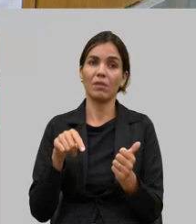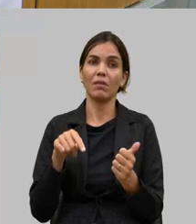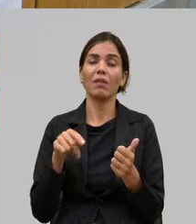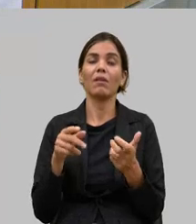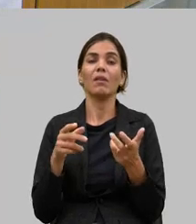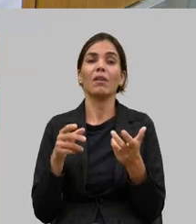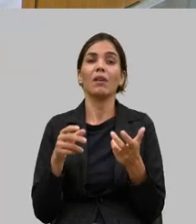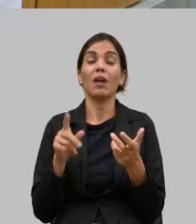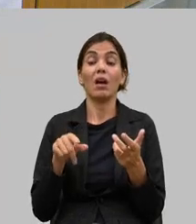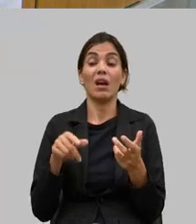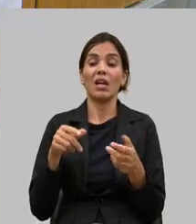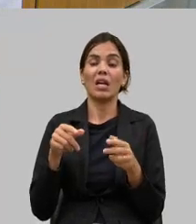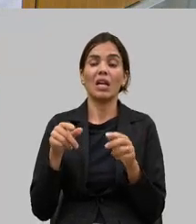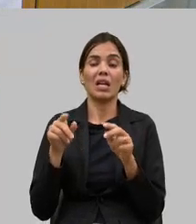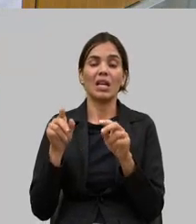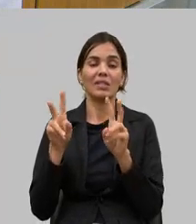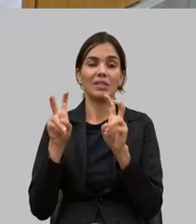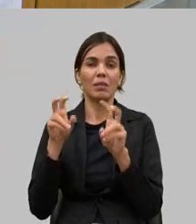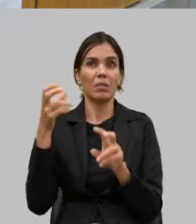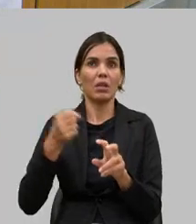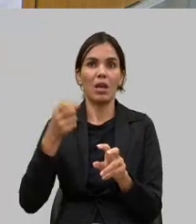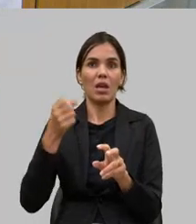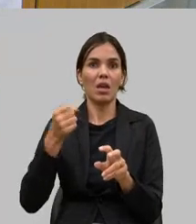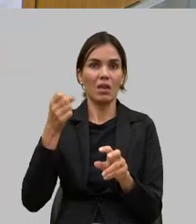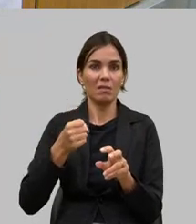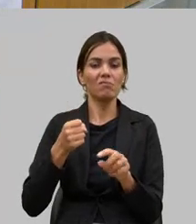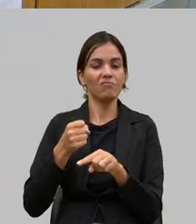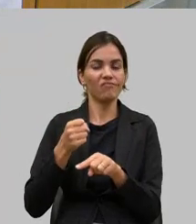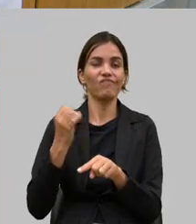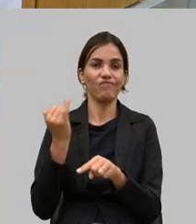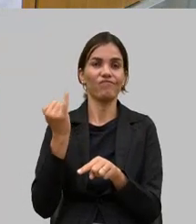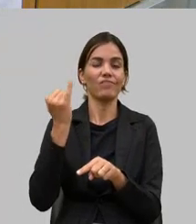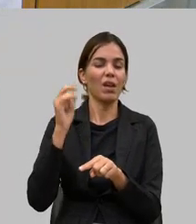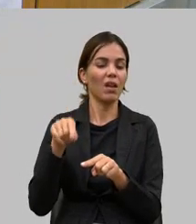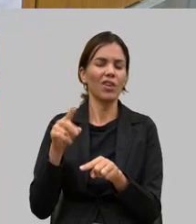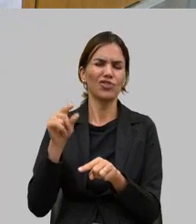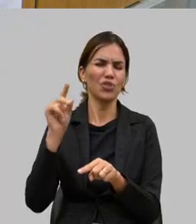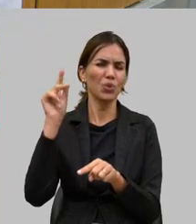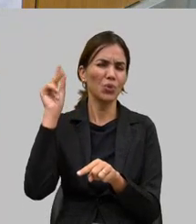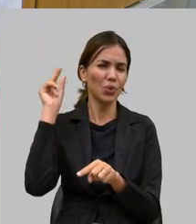bíblica eu costumo falar que ela é bíblica ela é muito antiga